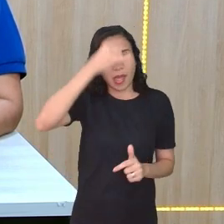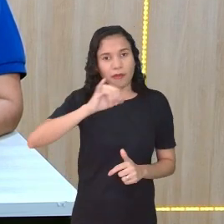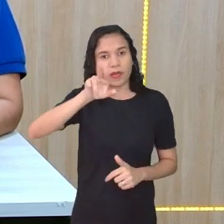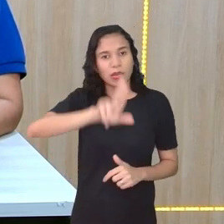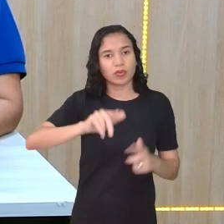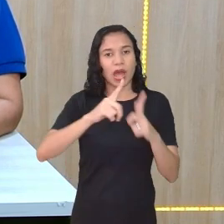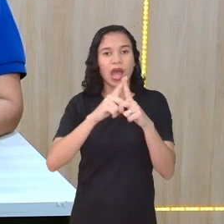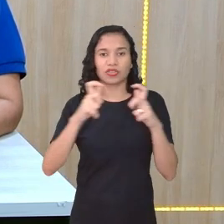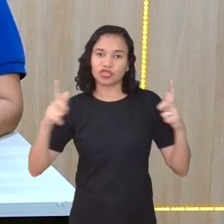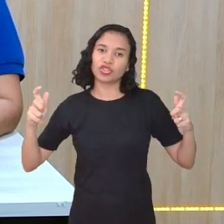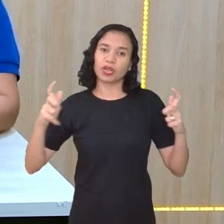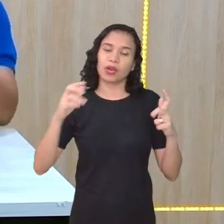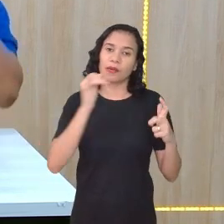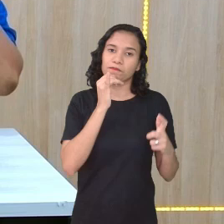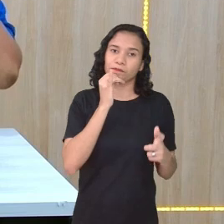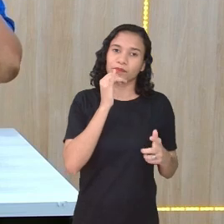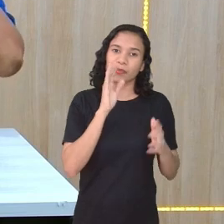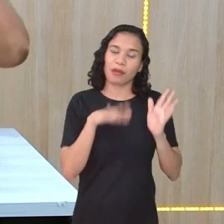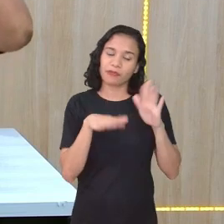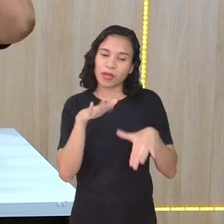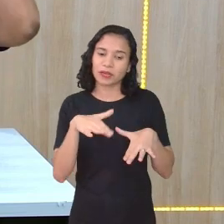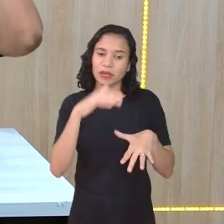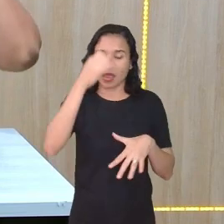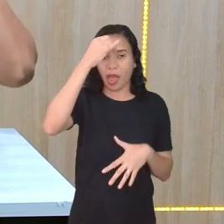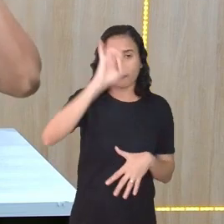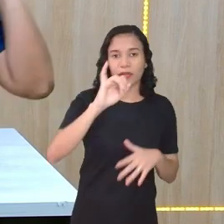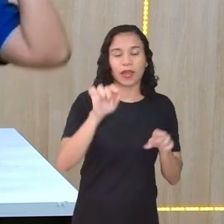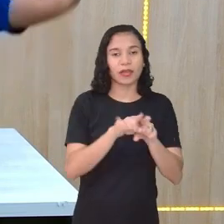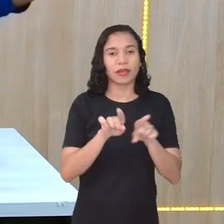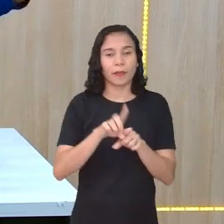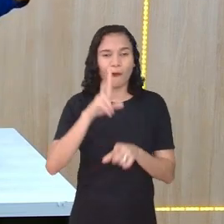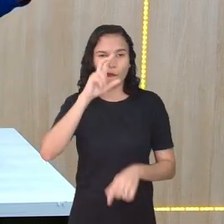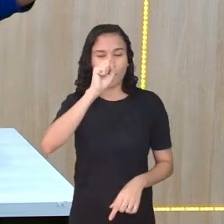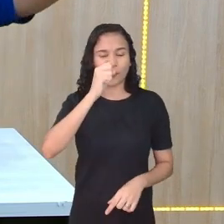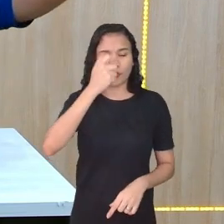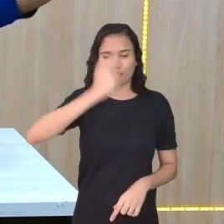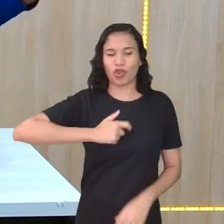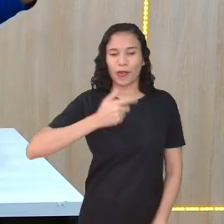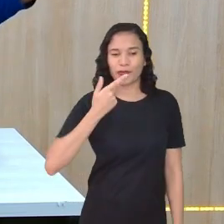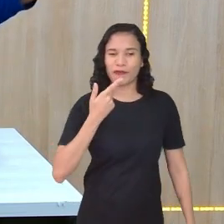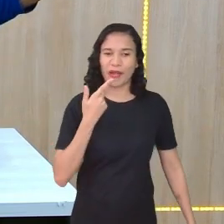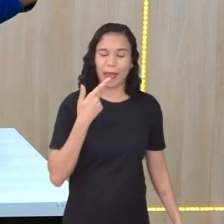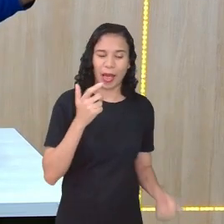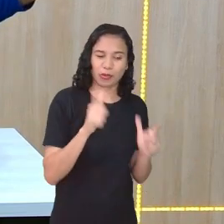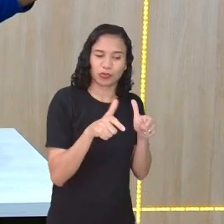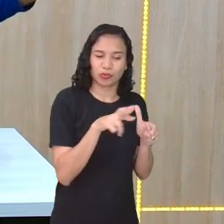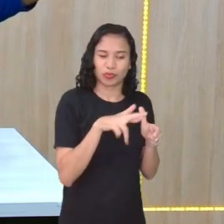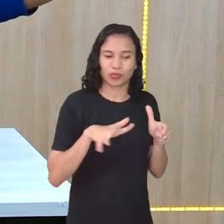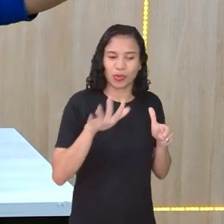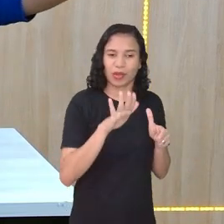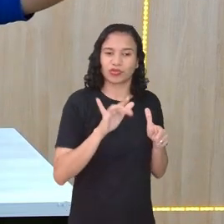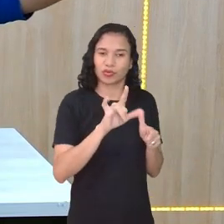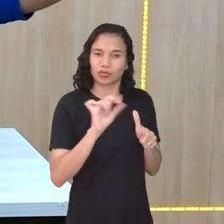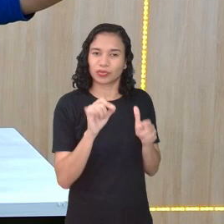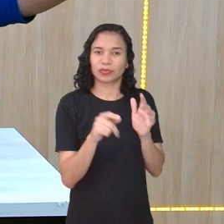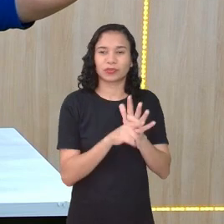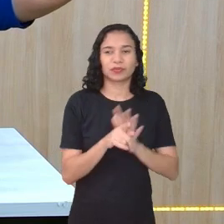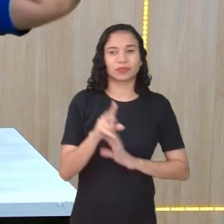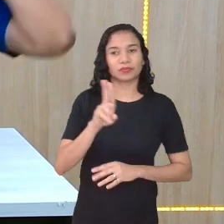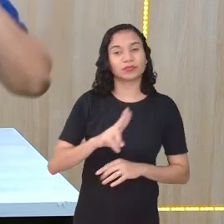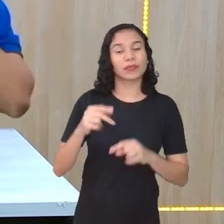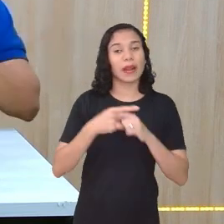uso de gírias, por exemplo. Às vezes, evita-se que o sotaque apareça, né? Escolhas regionais, né?